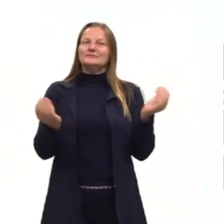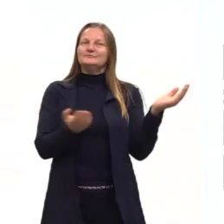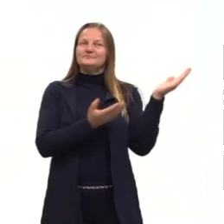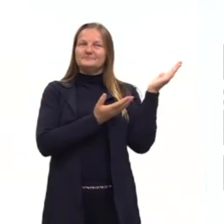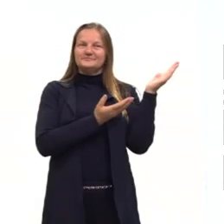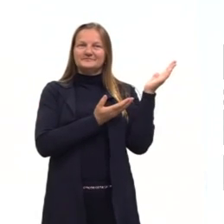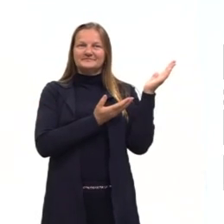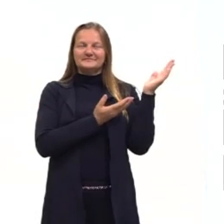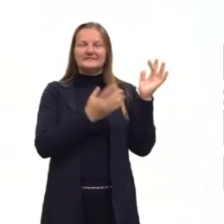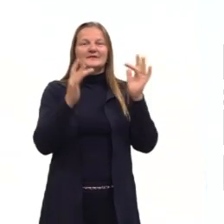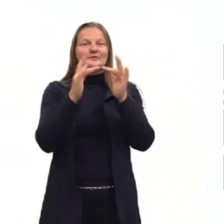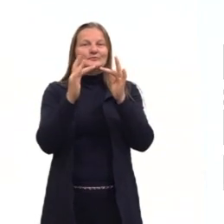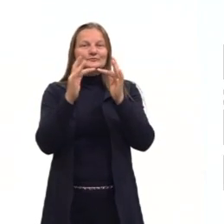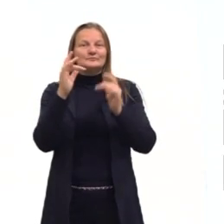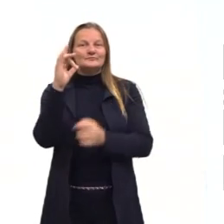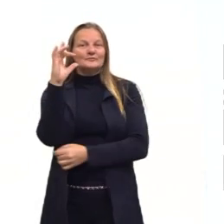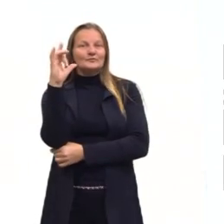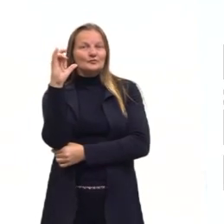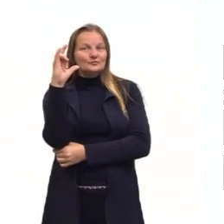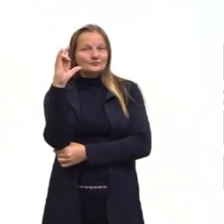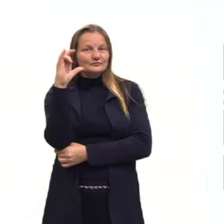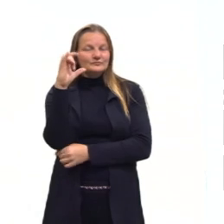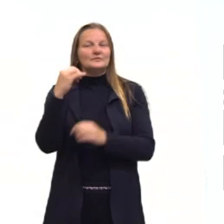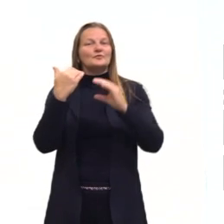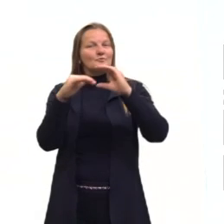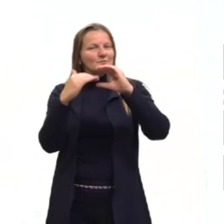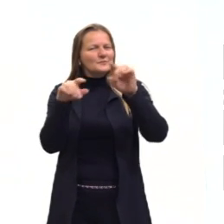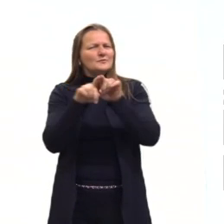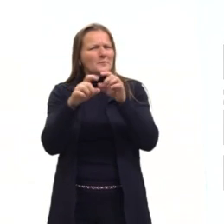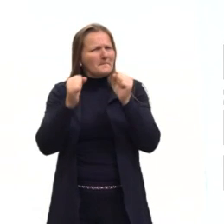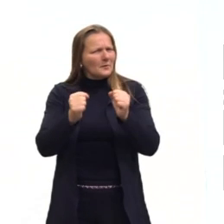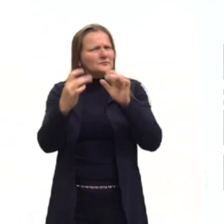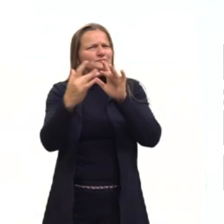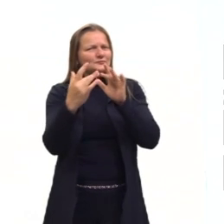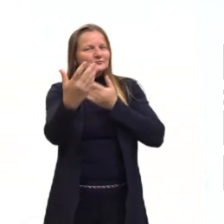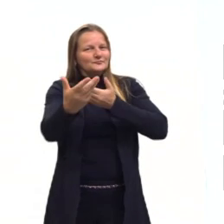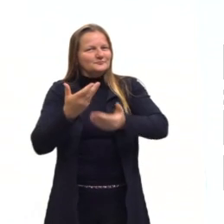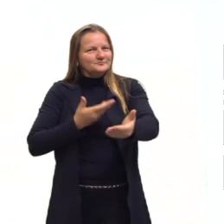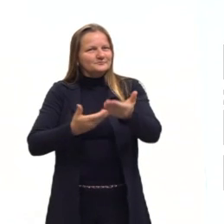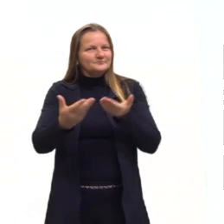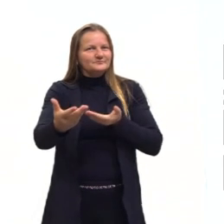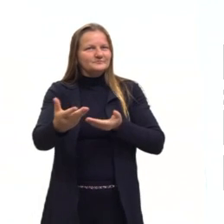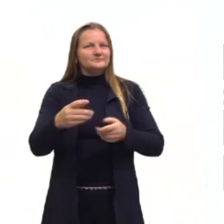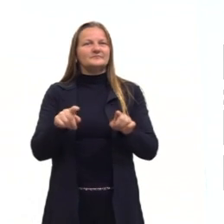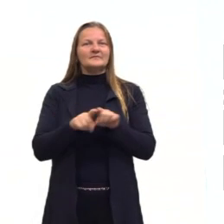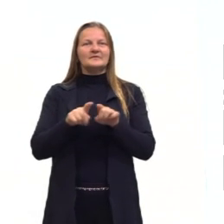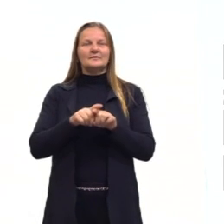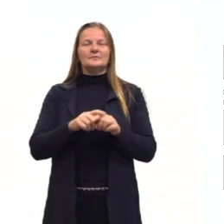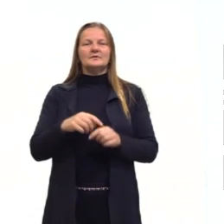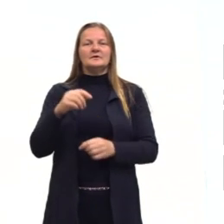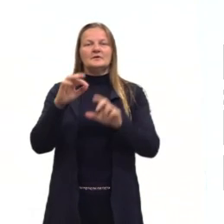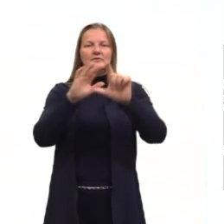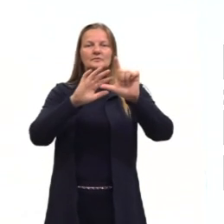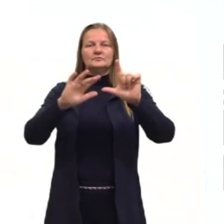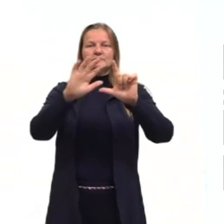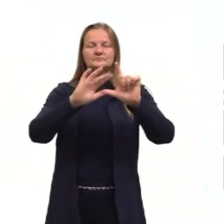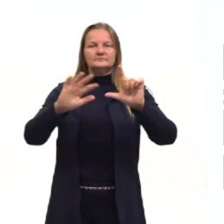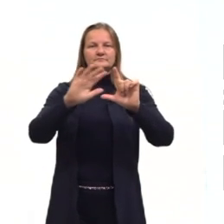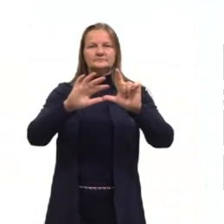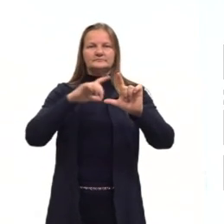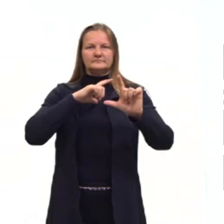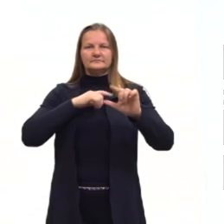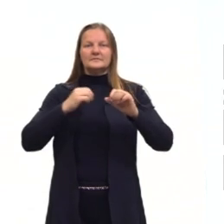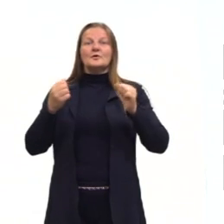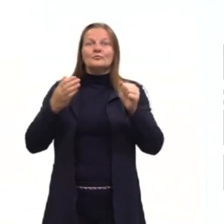vocês o Instagram e também o e-mail se vocês quiserem entrar em contato e também no QR Code vocês têm